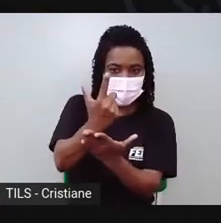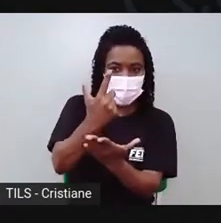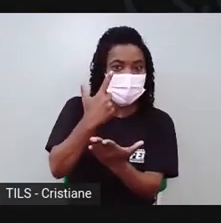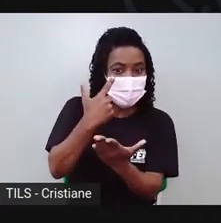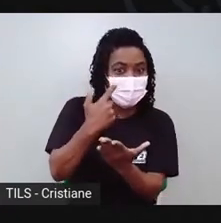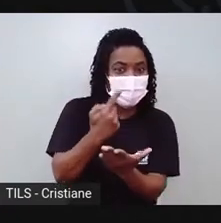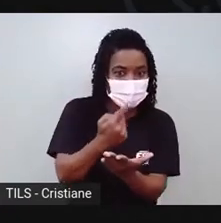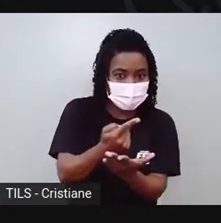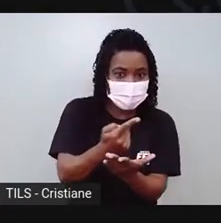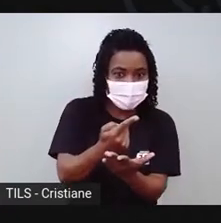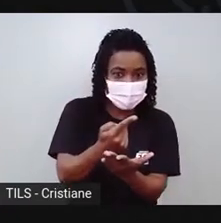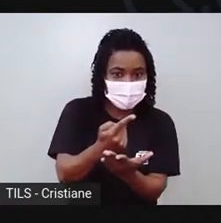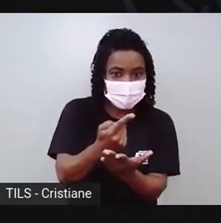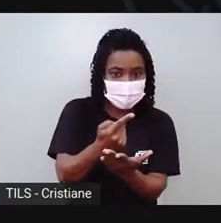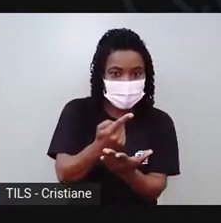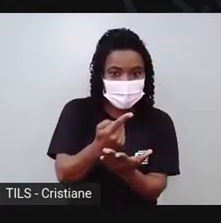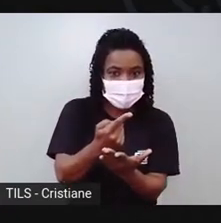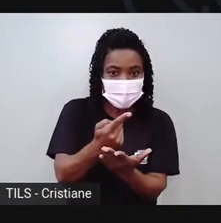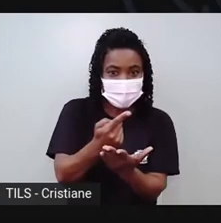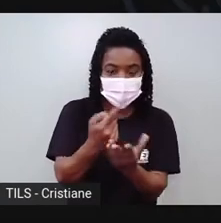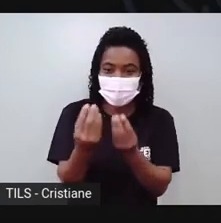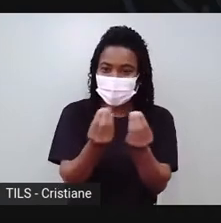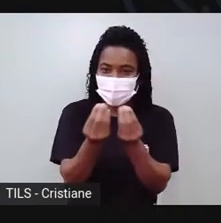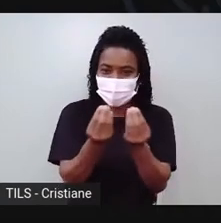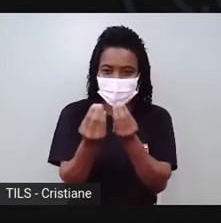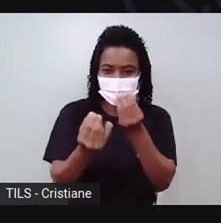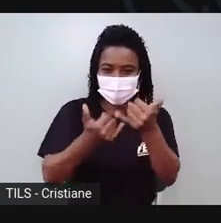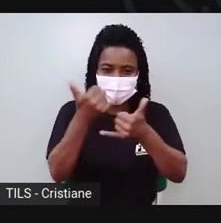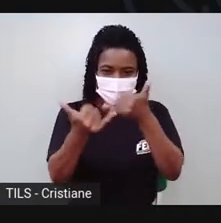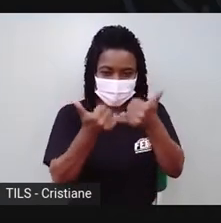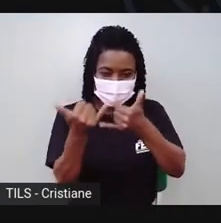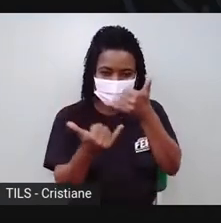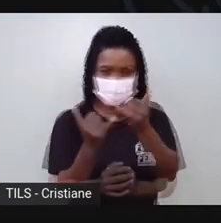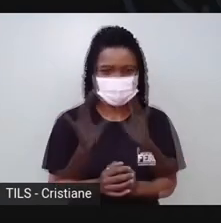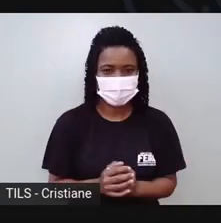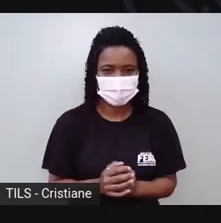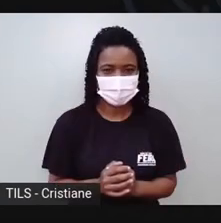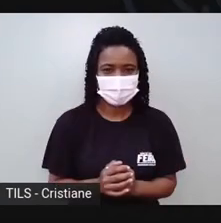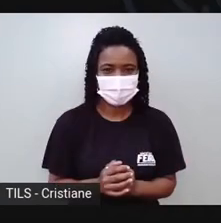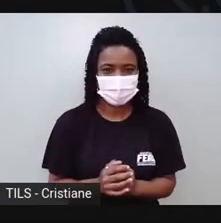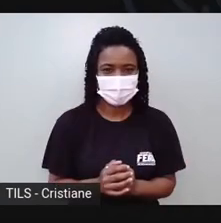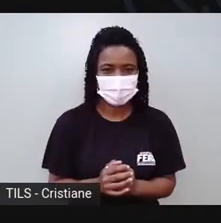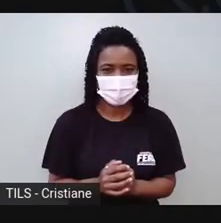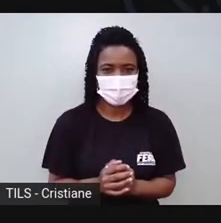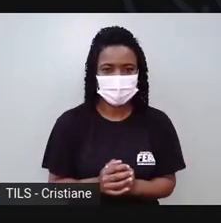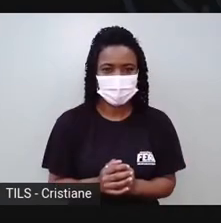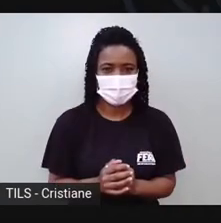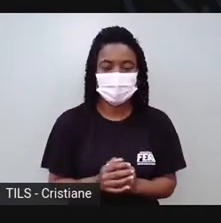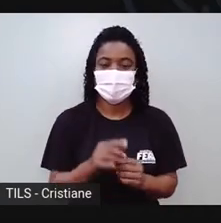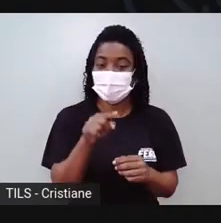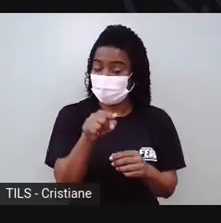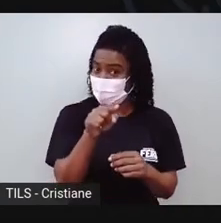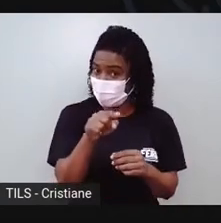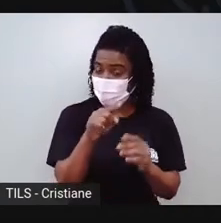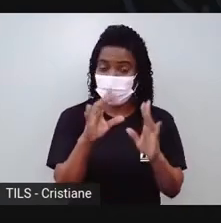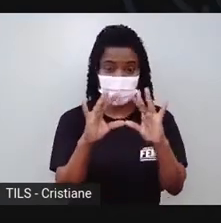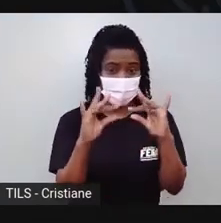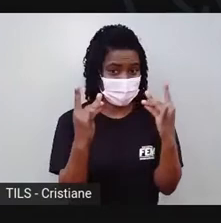E vamos brincar com um barro. A argila é geladinha,